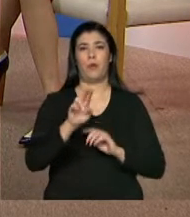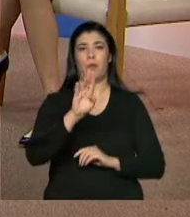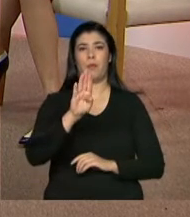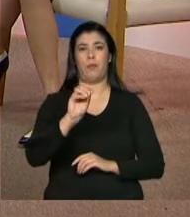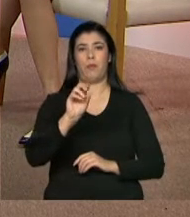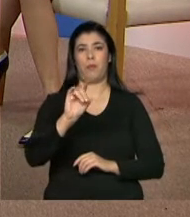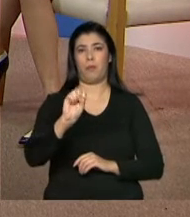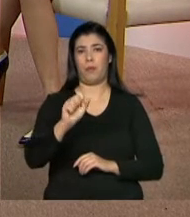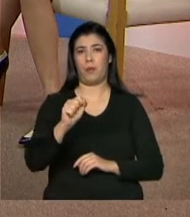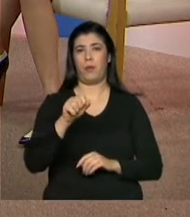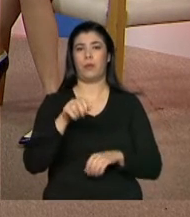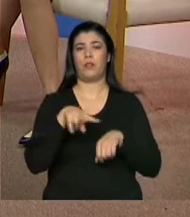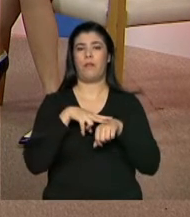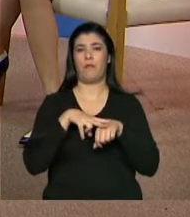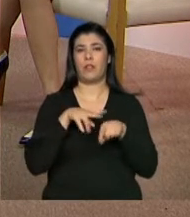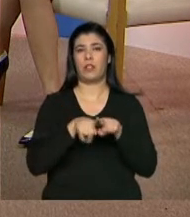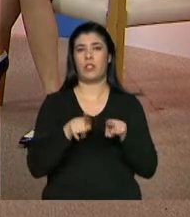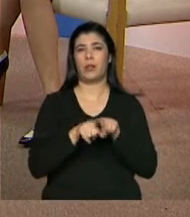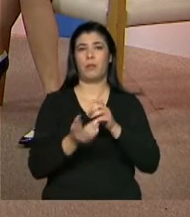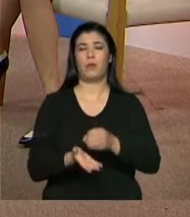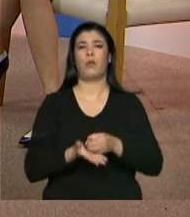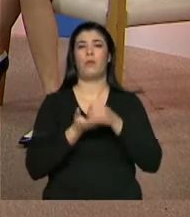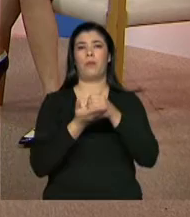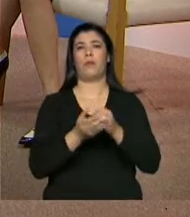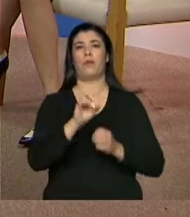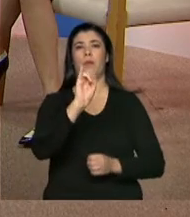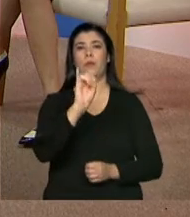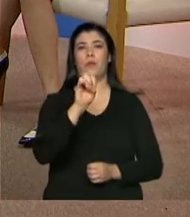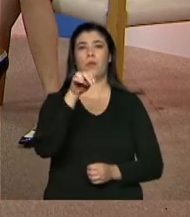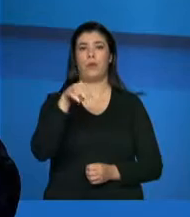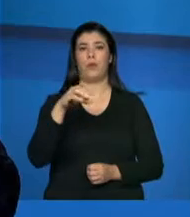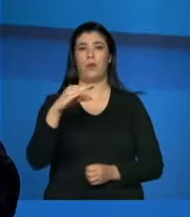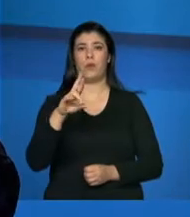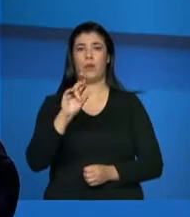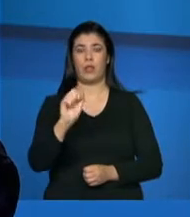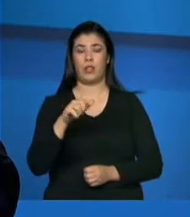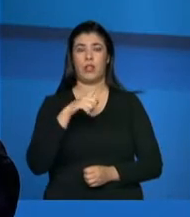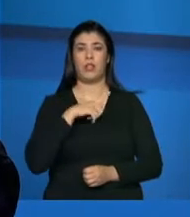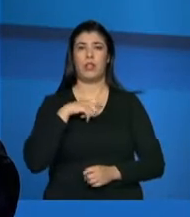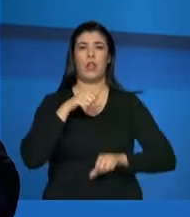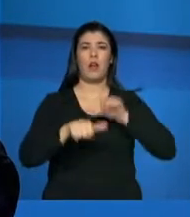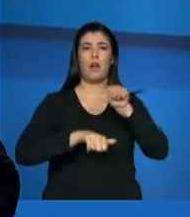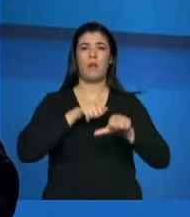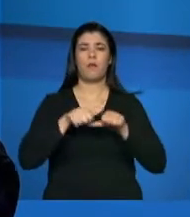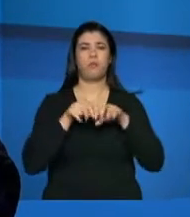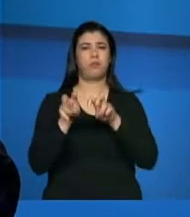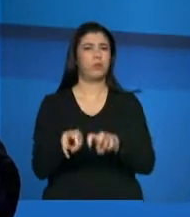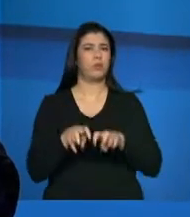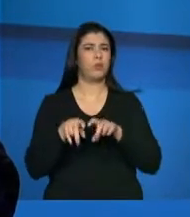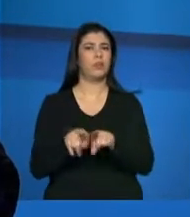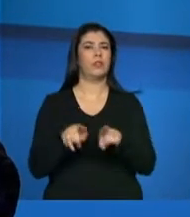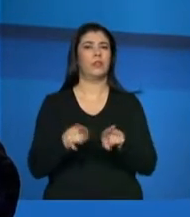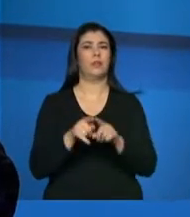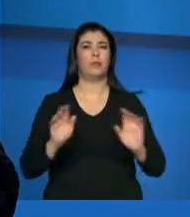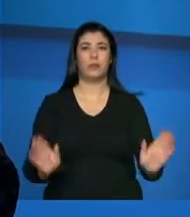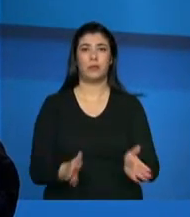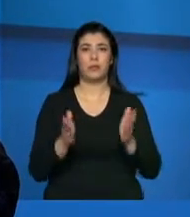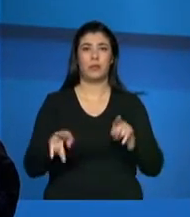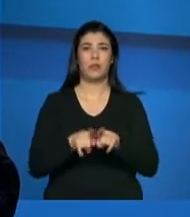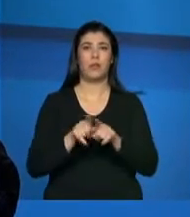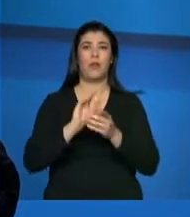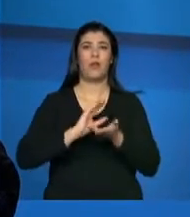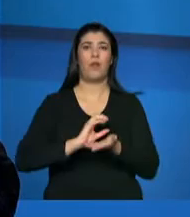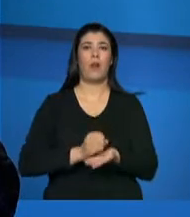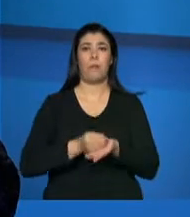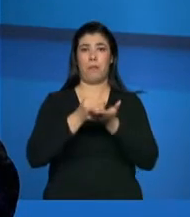toda a parte do INCRA, que vem com a questão da reforma agrária, né? De incentivos de créditos para a reforma agrária.